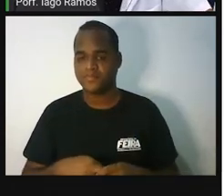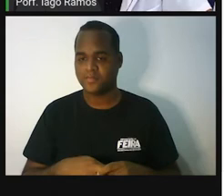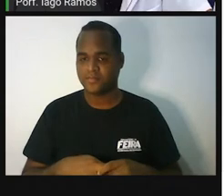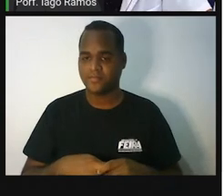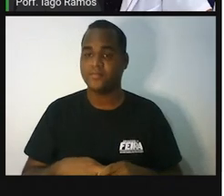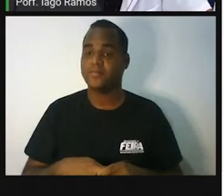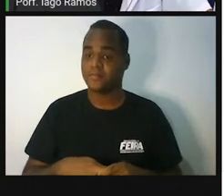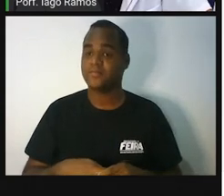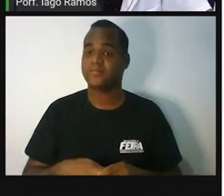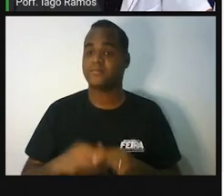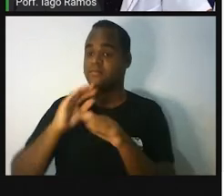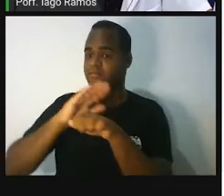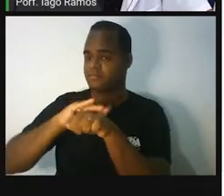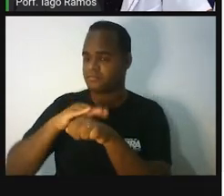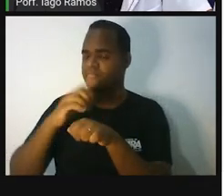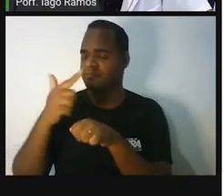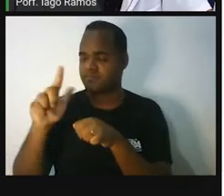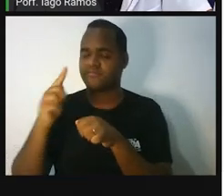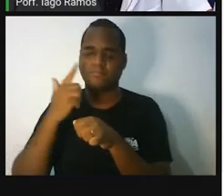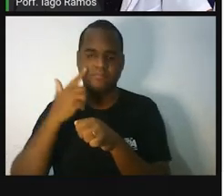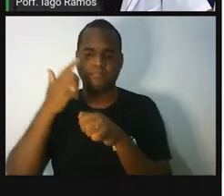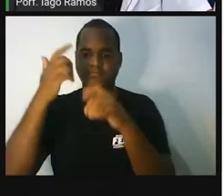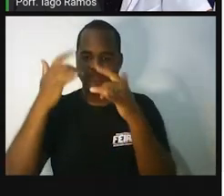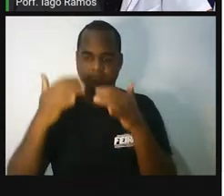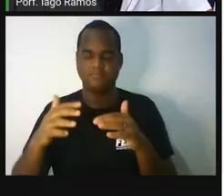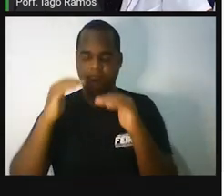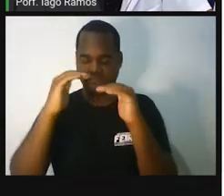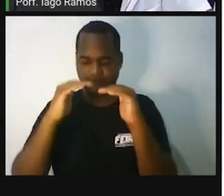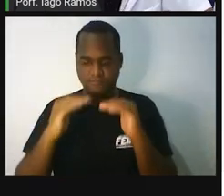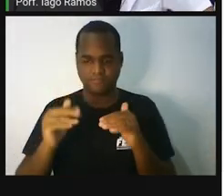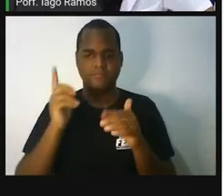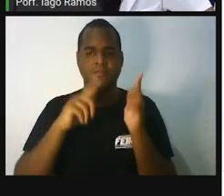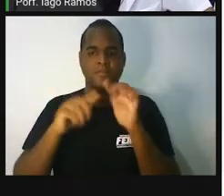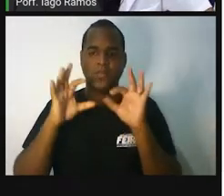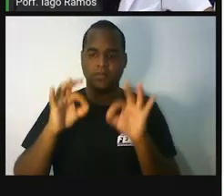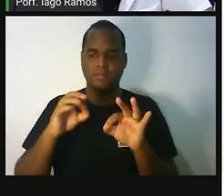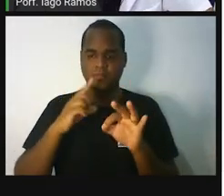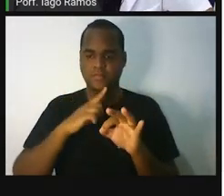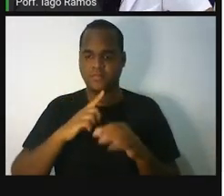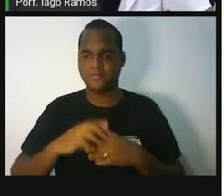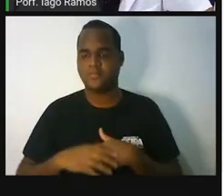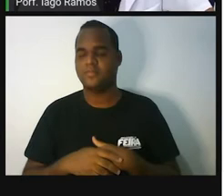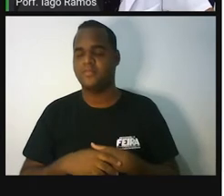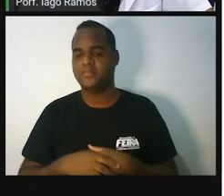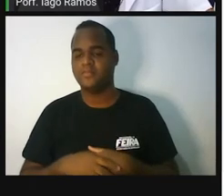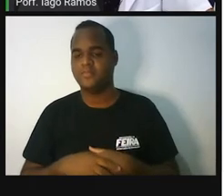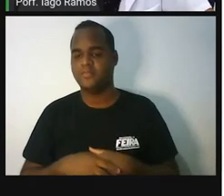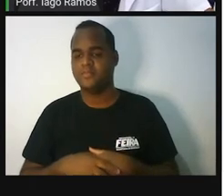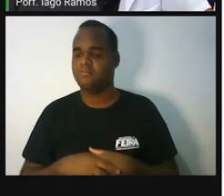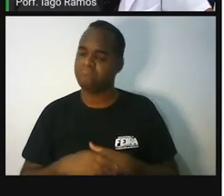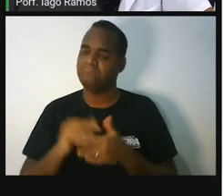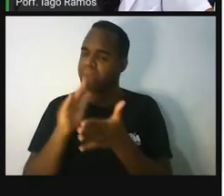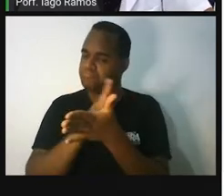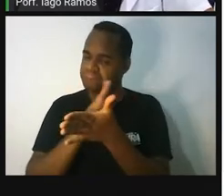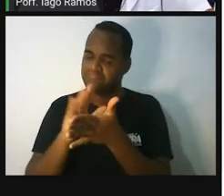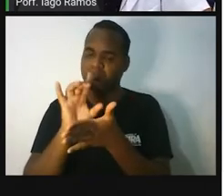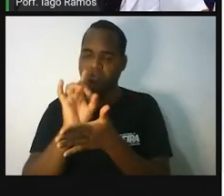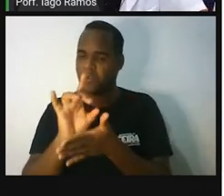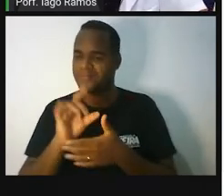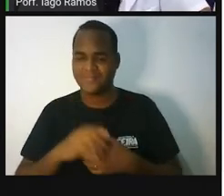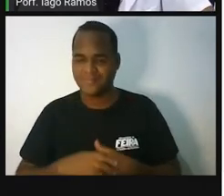pessoa faça mais alguns passos. Tá? Só mais alguns passos.